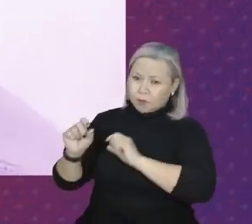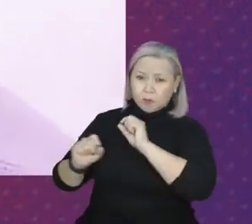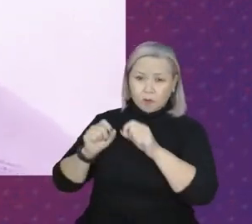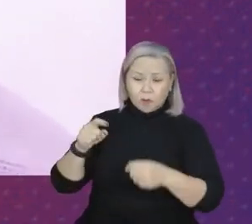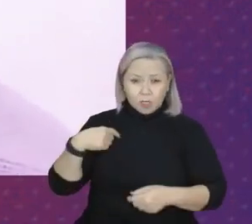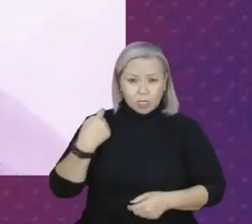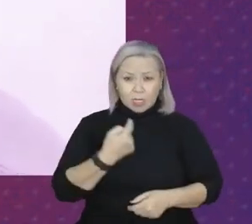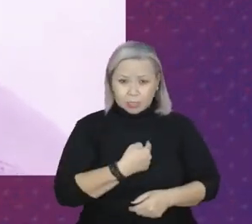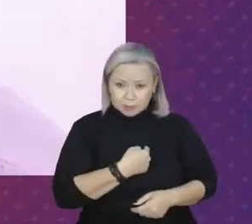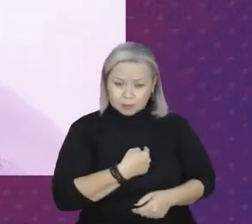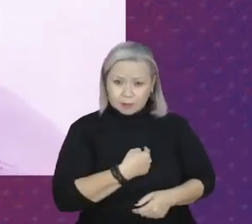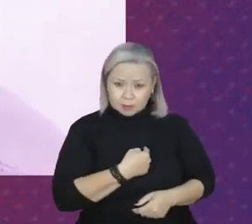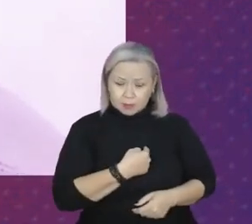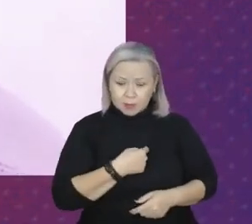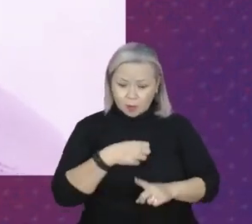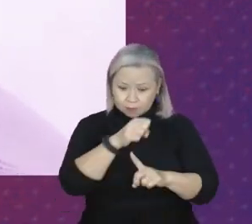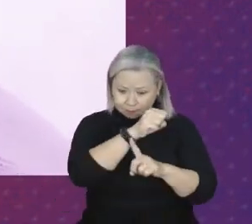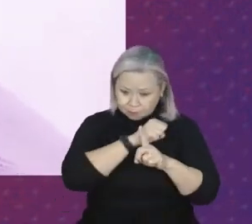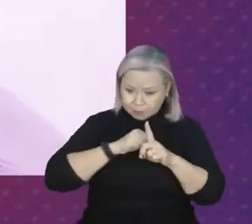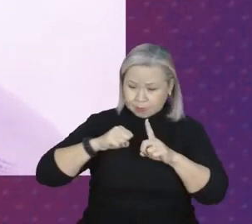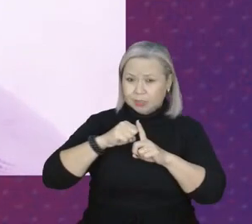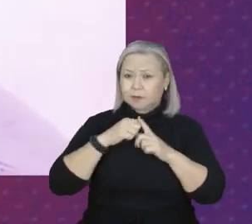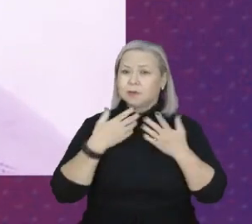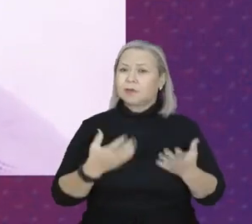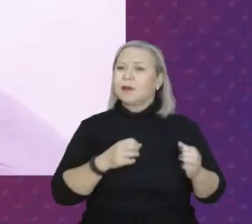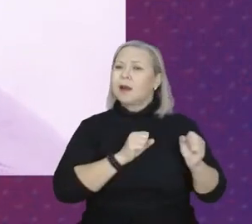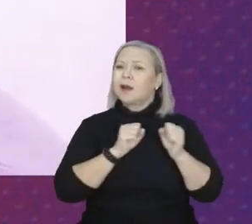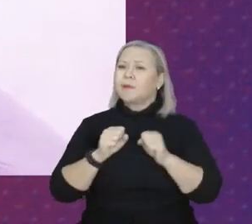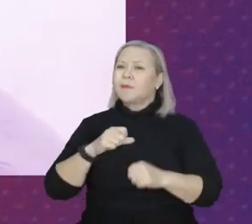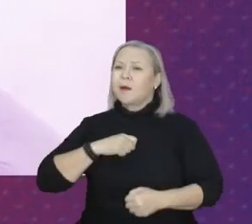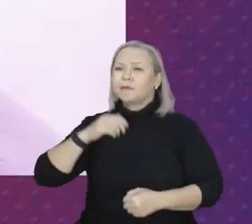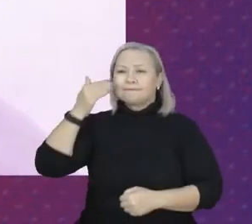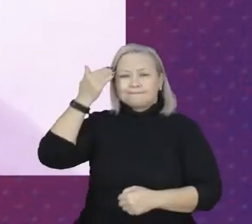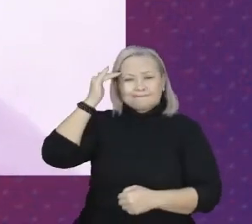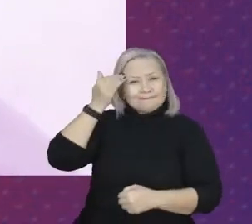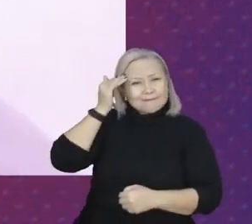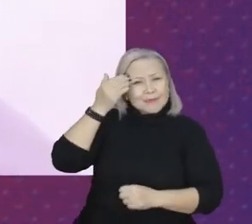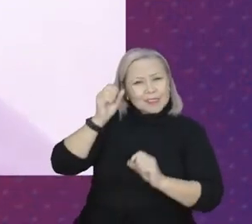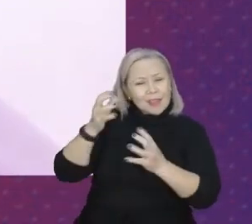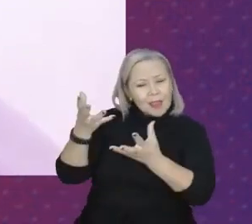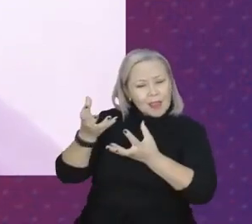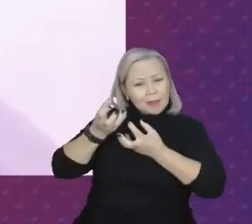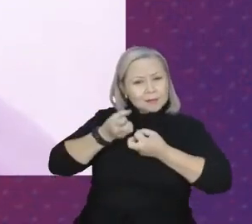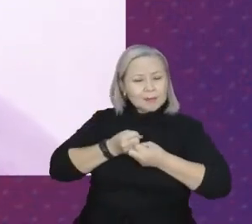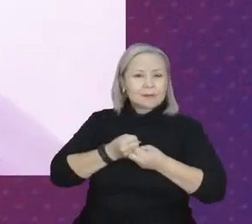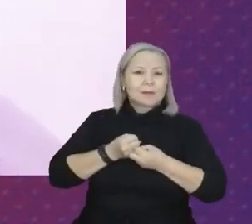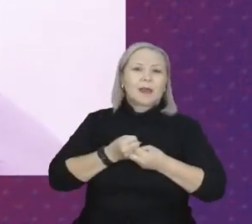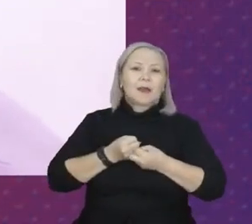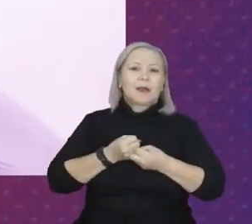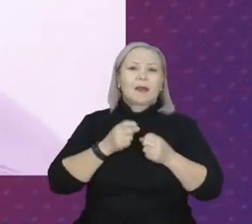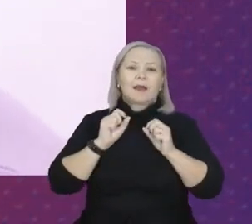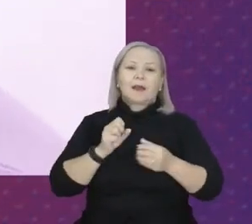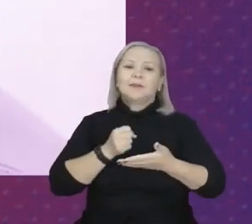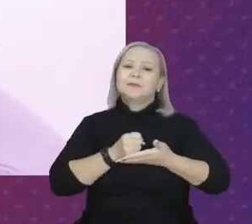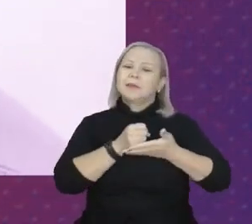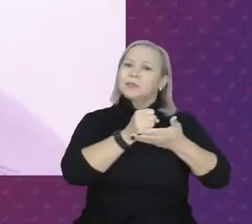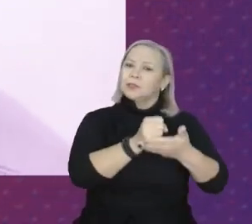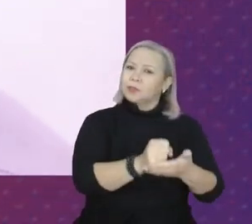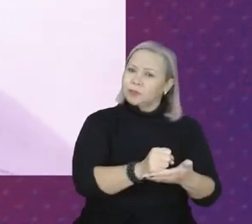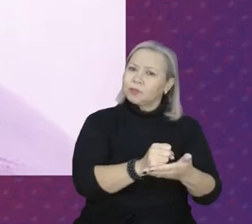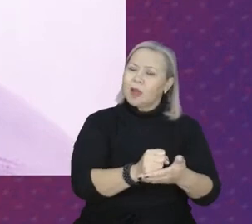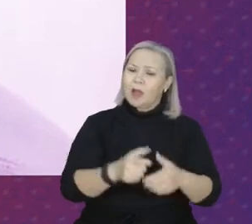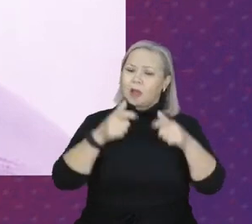nossa sociedade possa compreender, aceitar e contribuir no